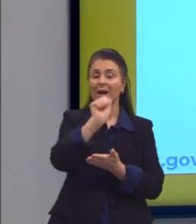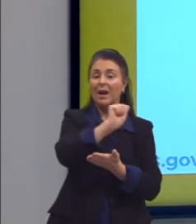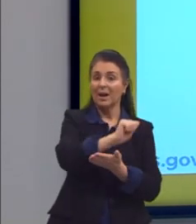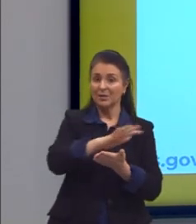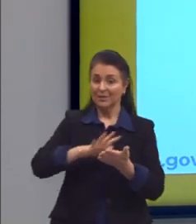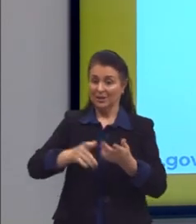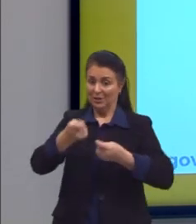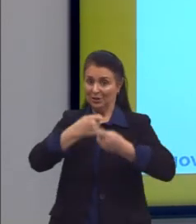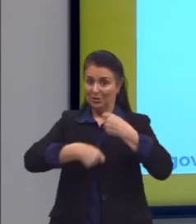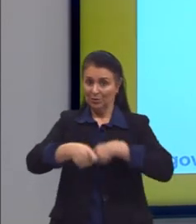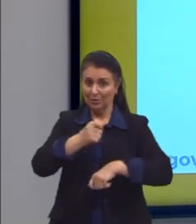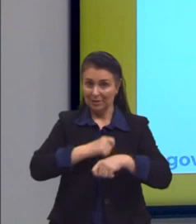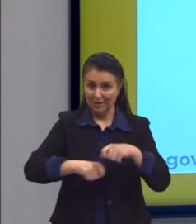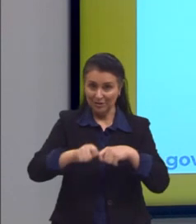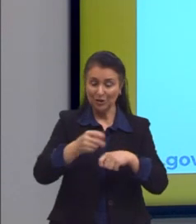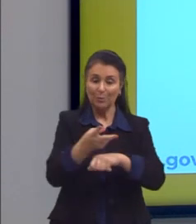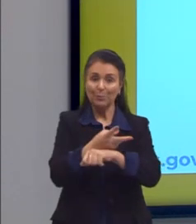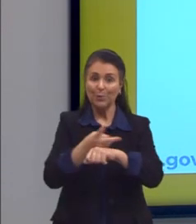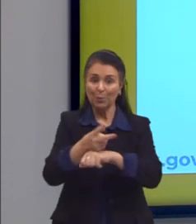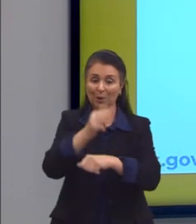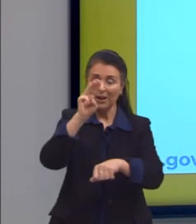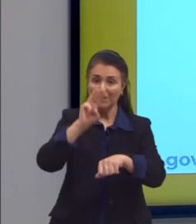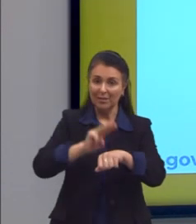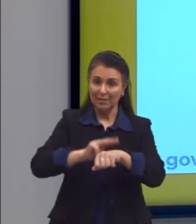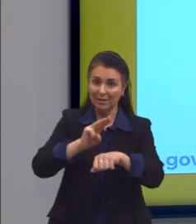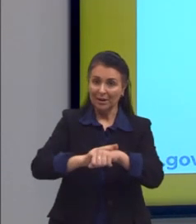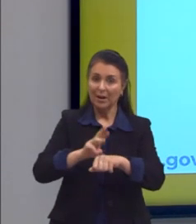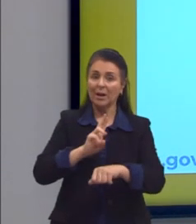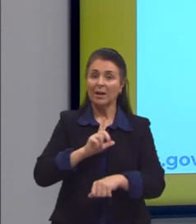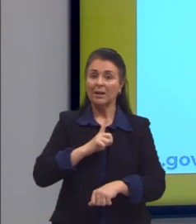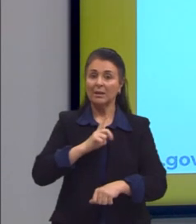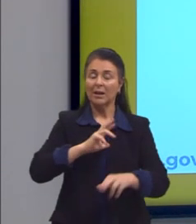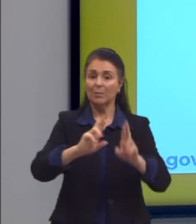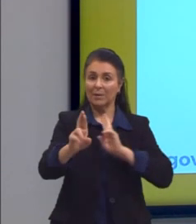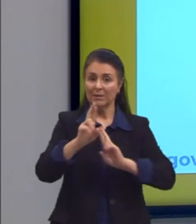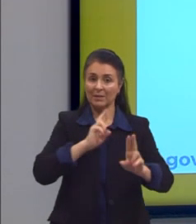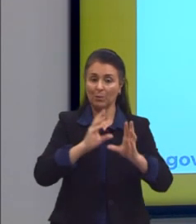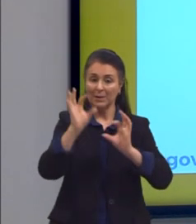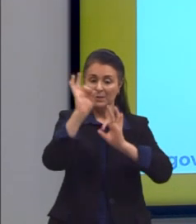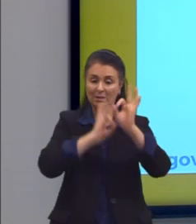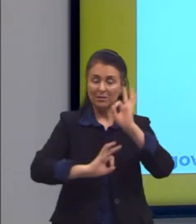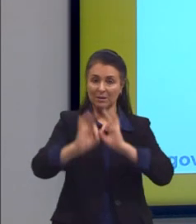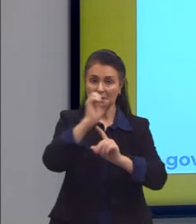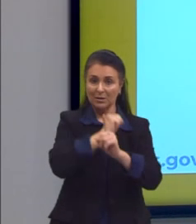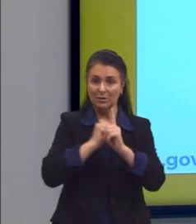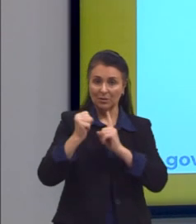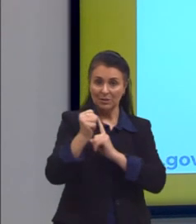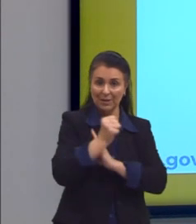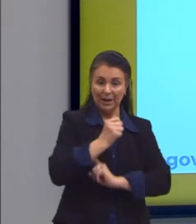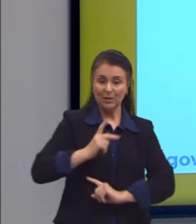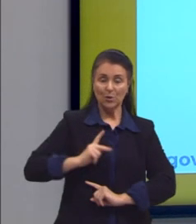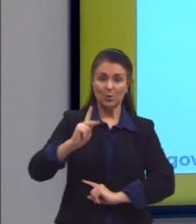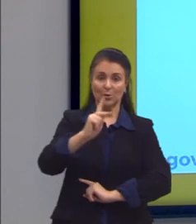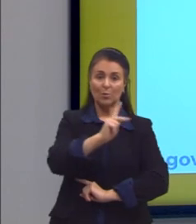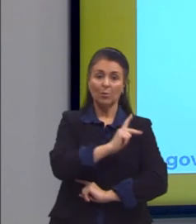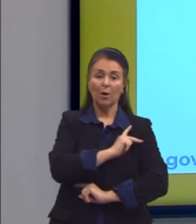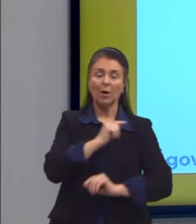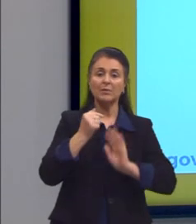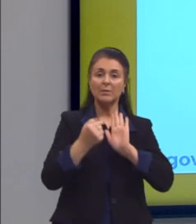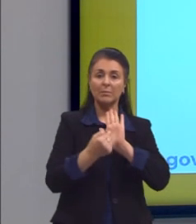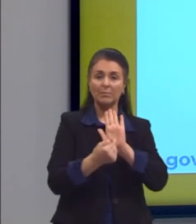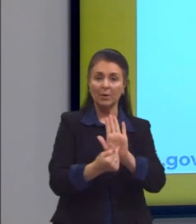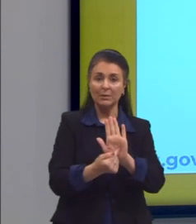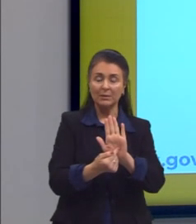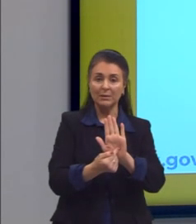econômica mineradora tem uma relação com essas organizações sociais desses povos que ela mostra o quê?